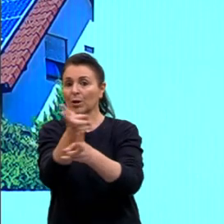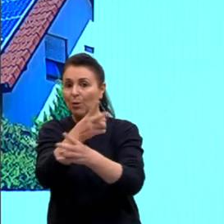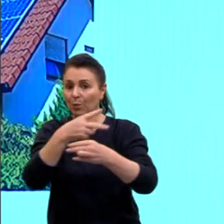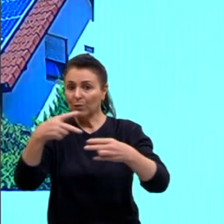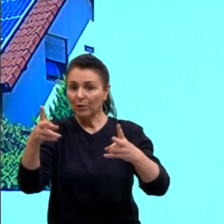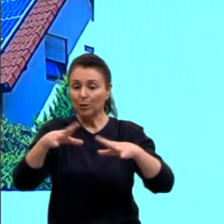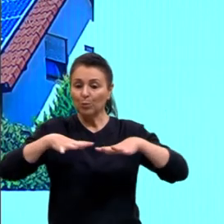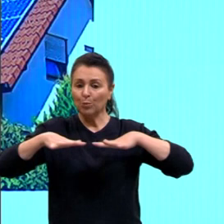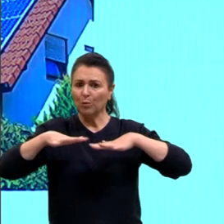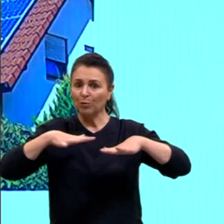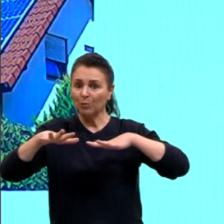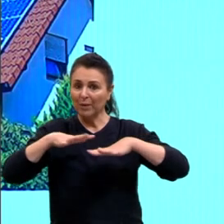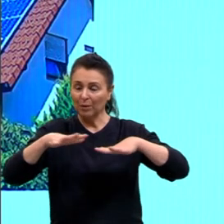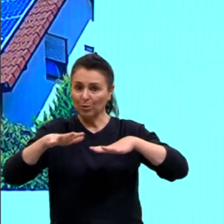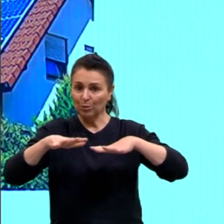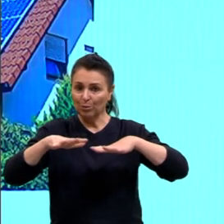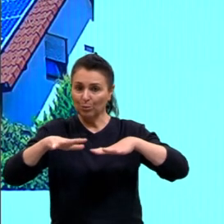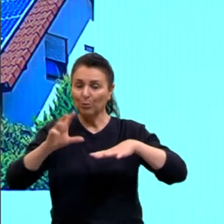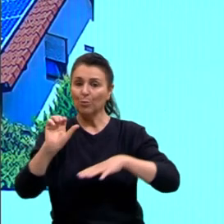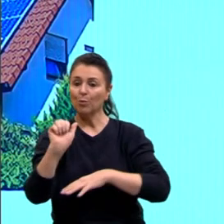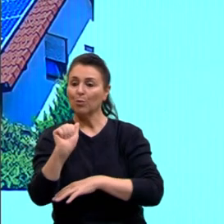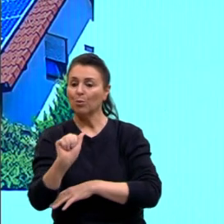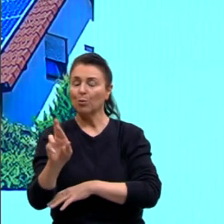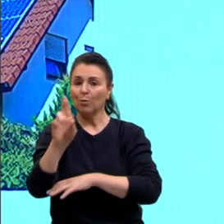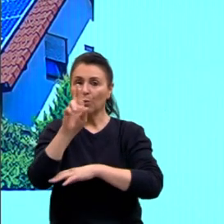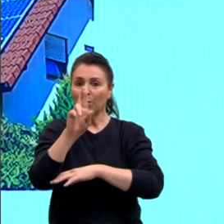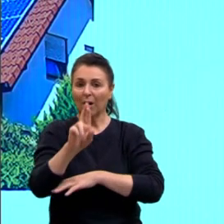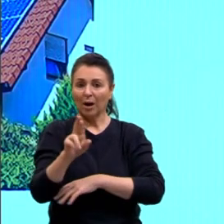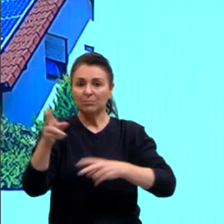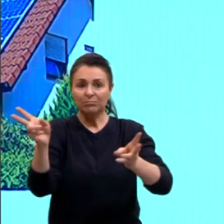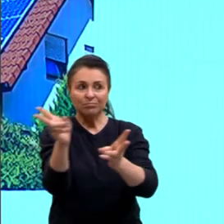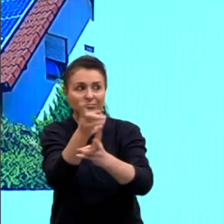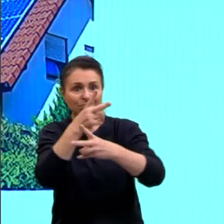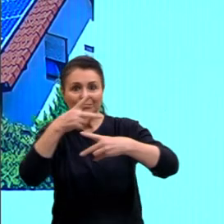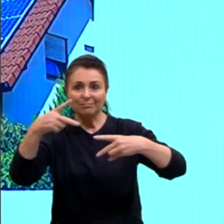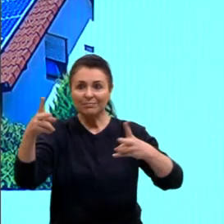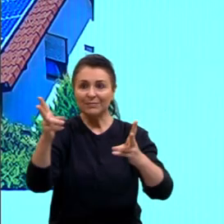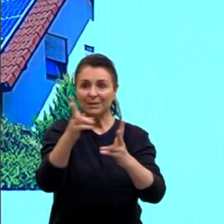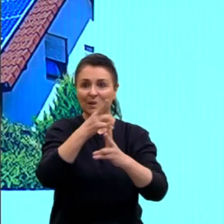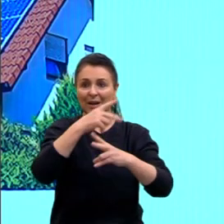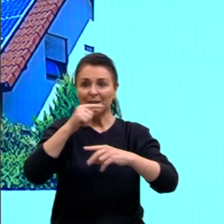massas de ar, então, vão ser responsáveis por tocar essas turbinas, né,